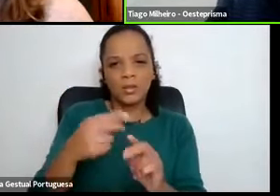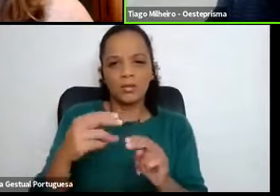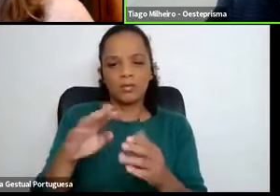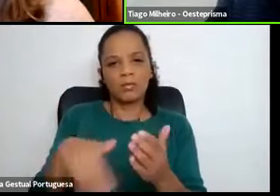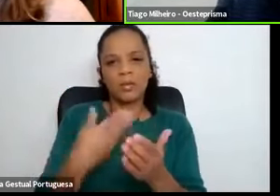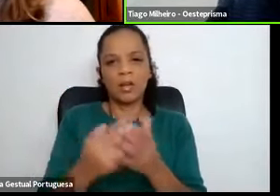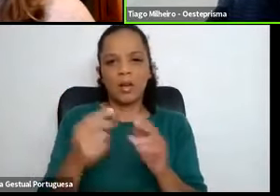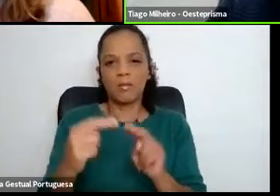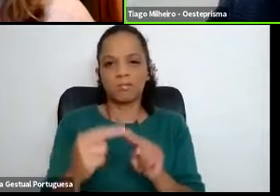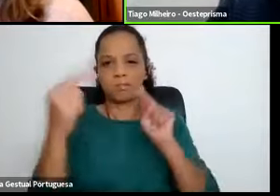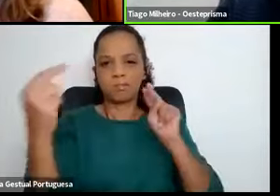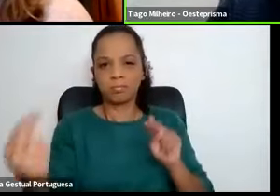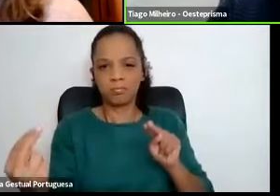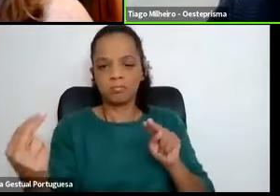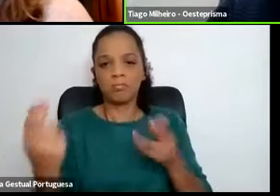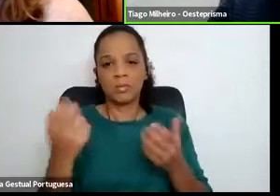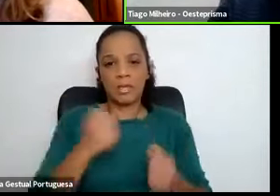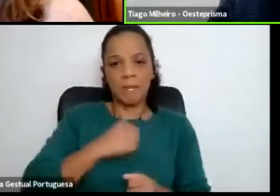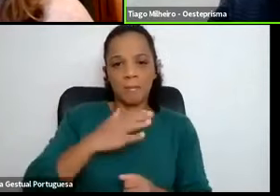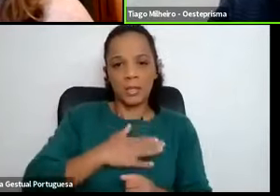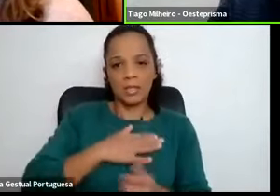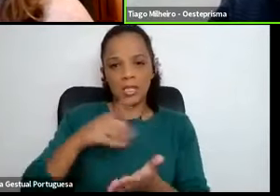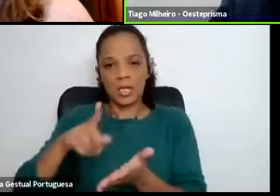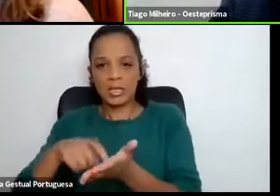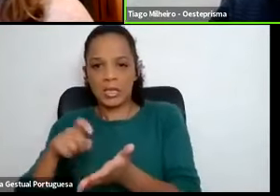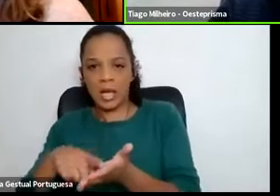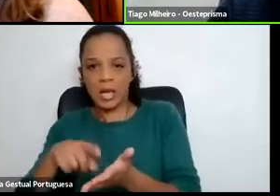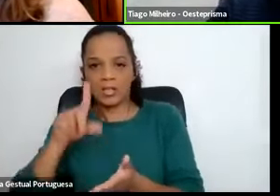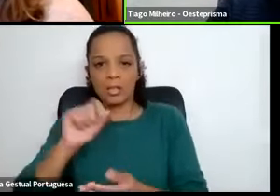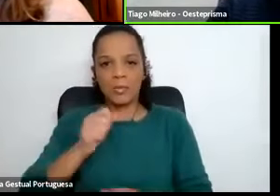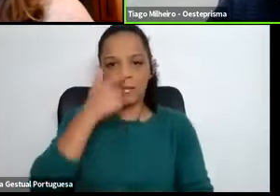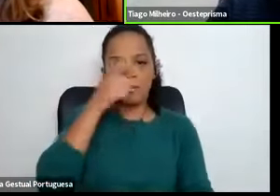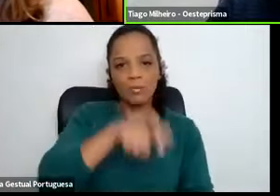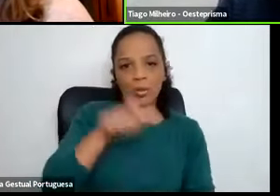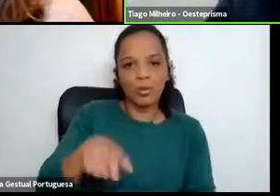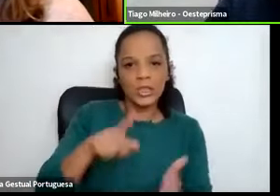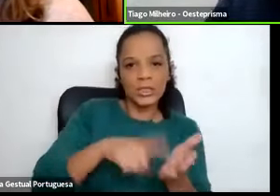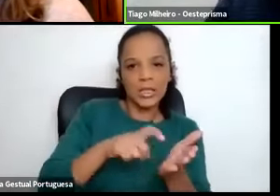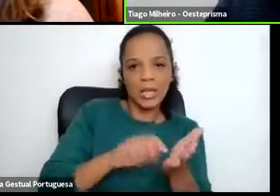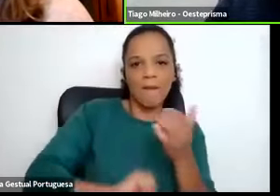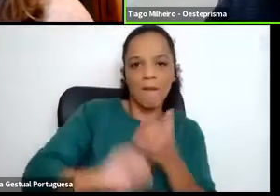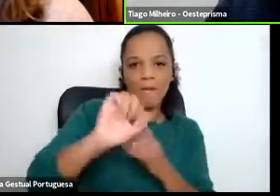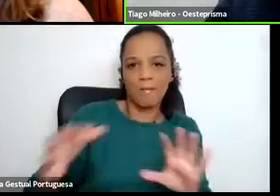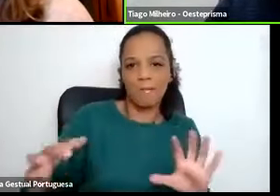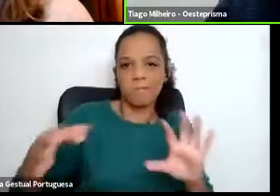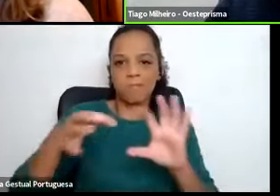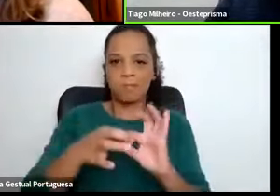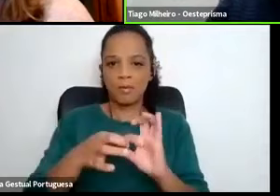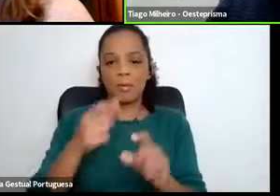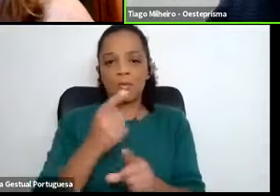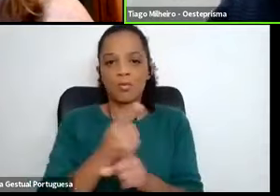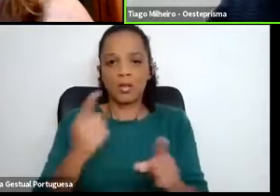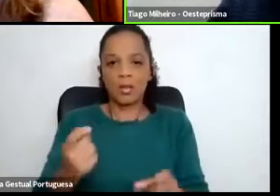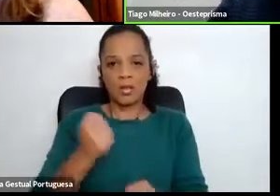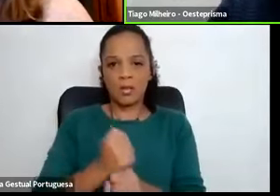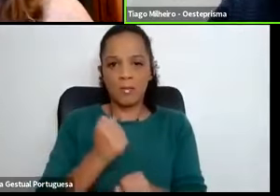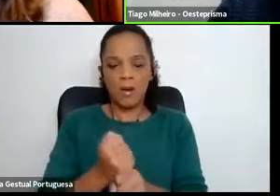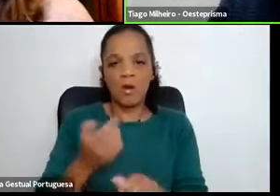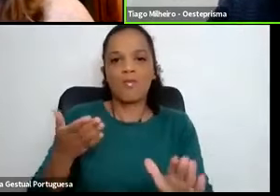empresas e as necessidades das pessoas para arranjar trabalho e para